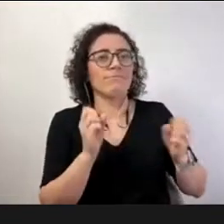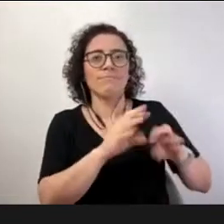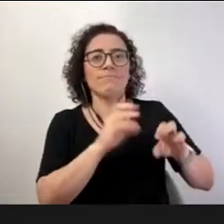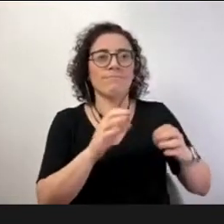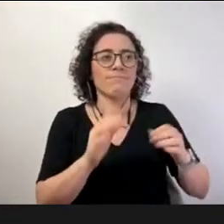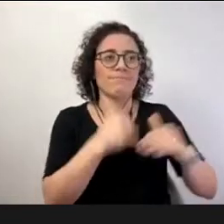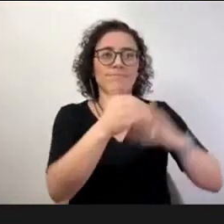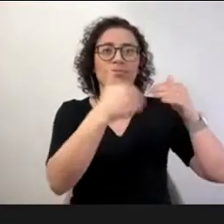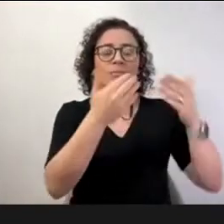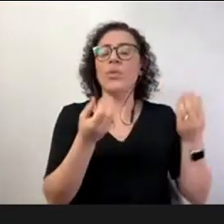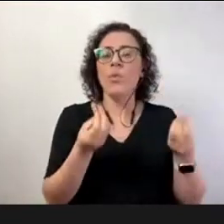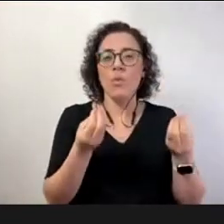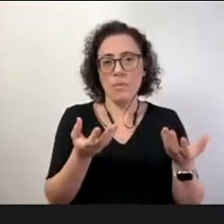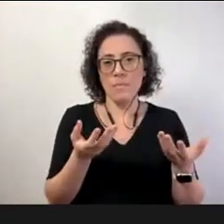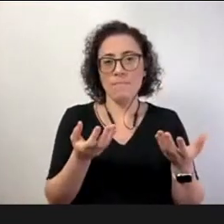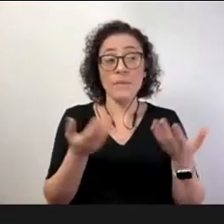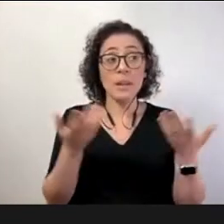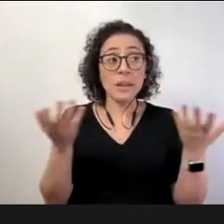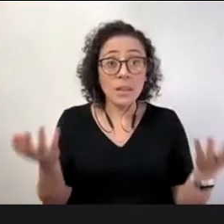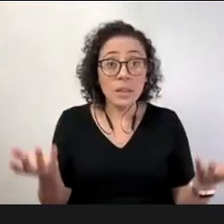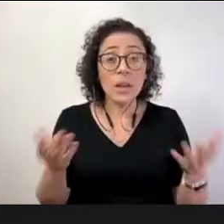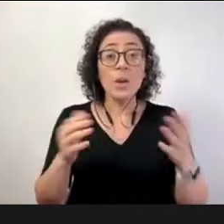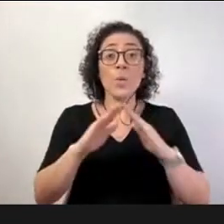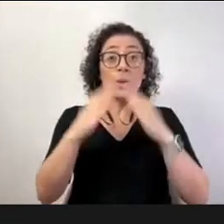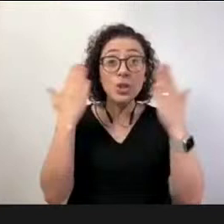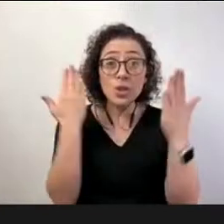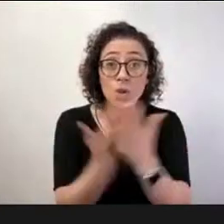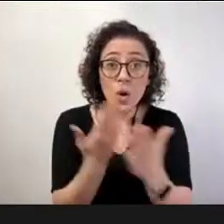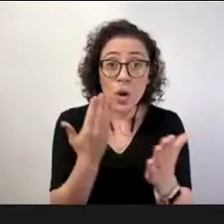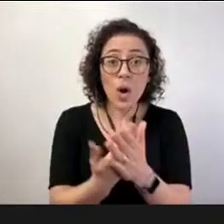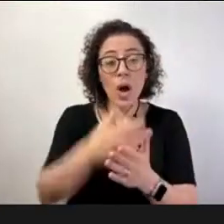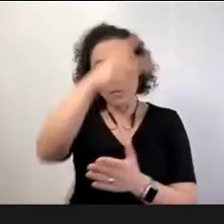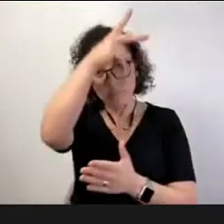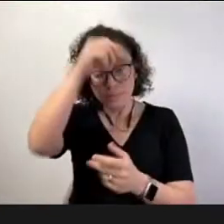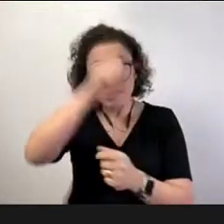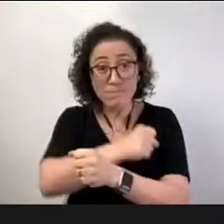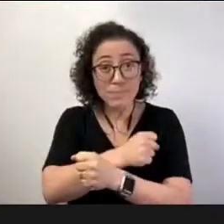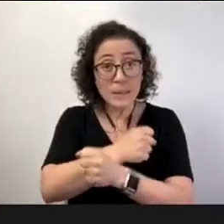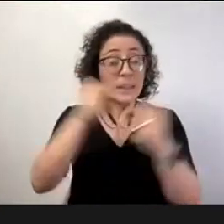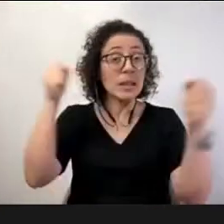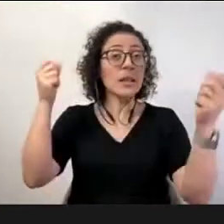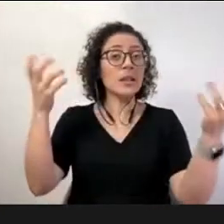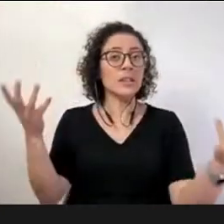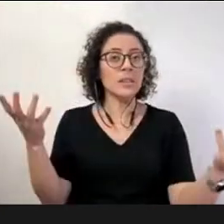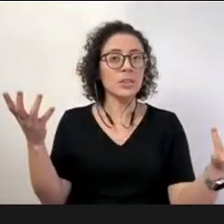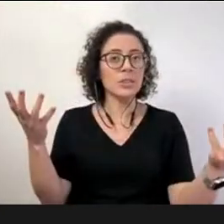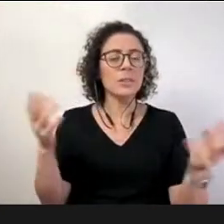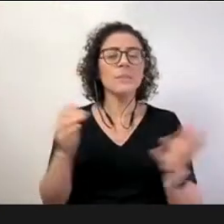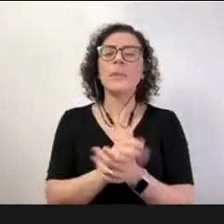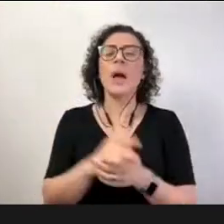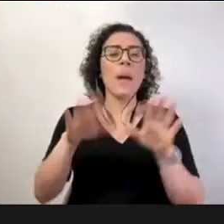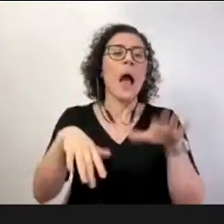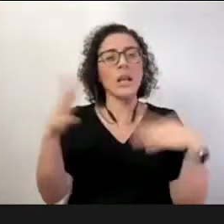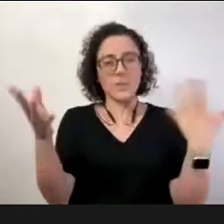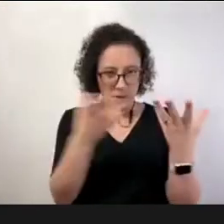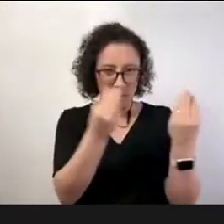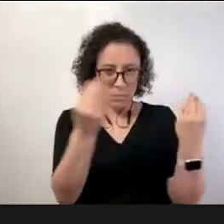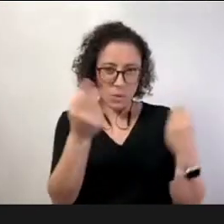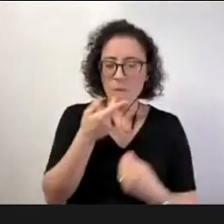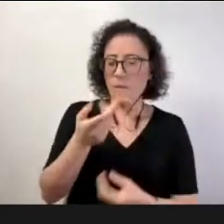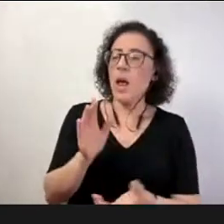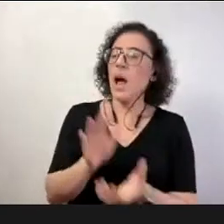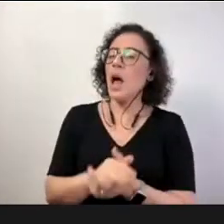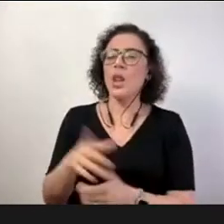pública não se esqueçam disto a grande escola pública quando nós muitas pessoas dizem ah, os Estados Unidos têm uma